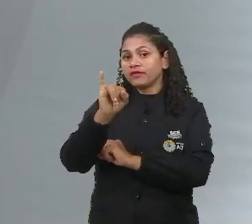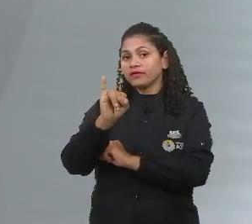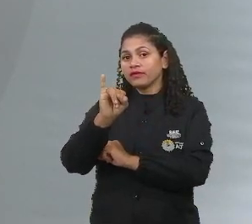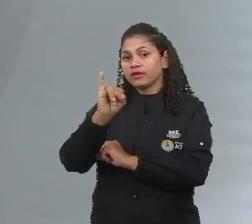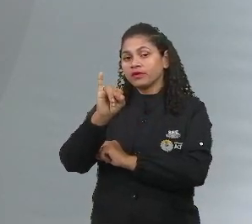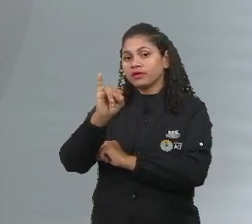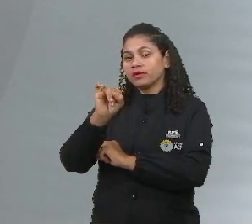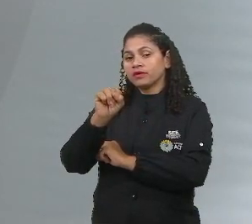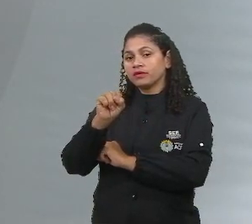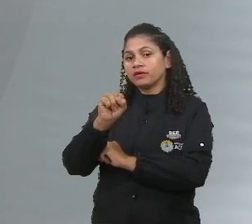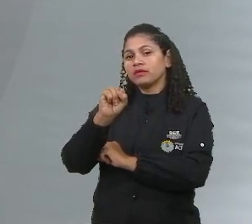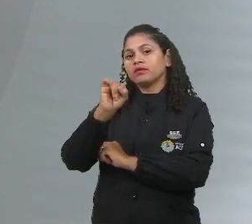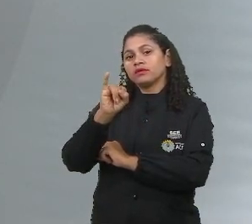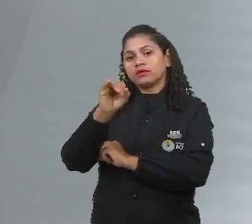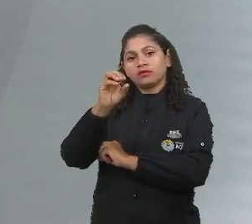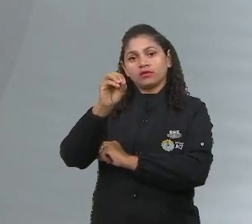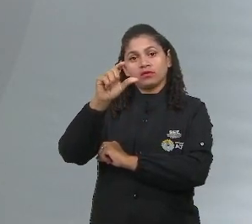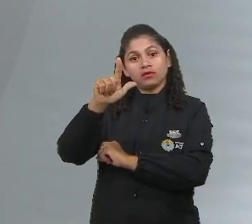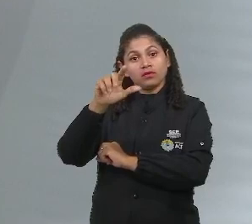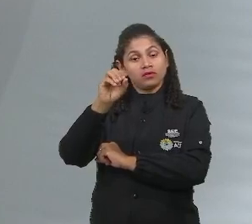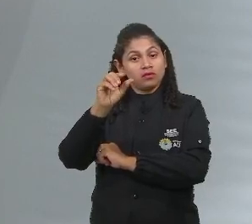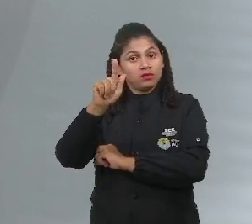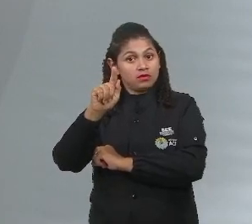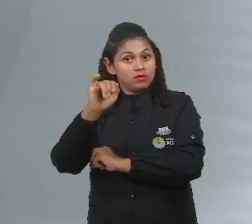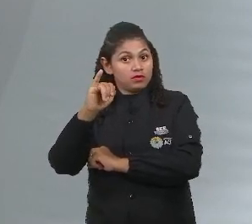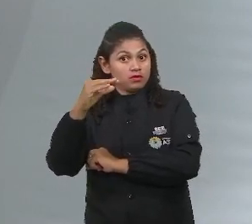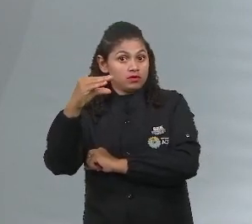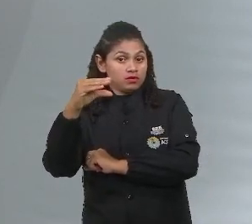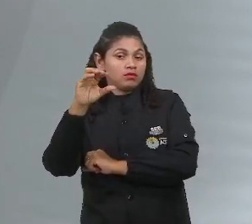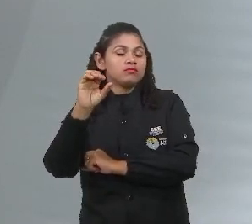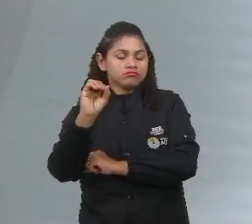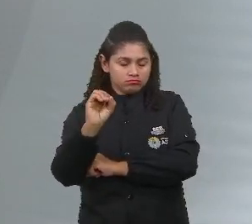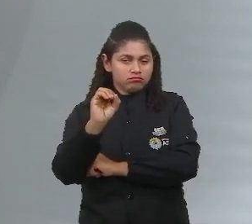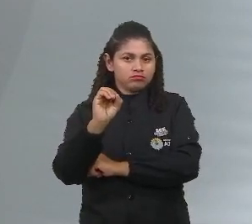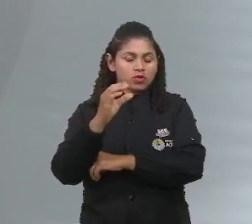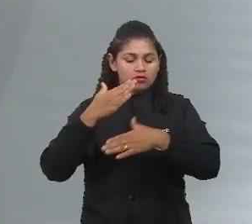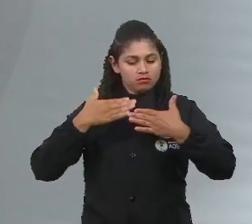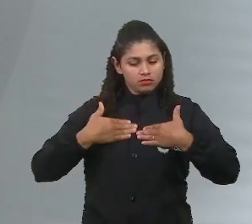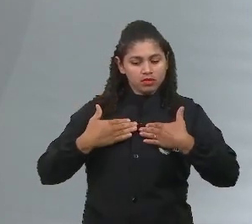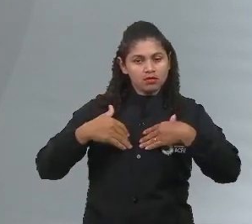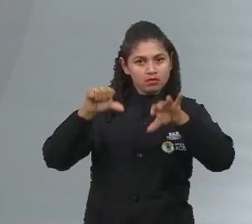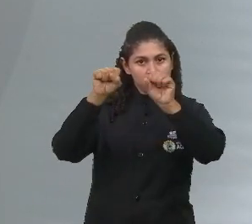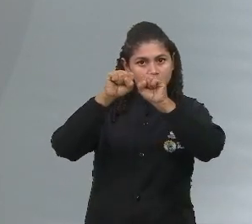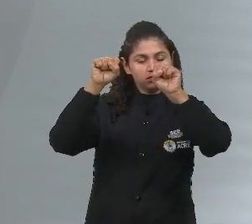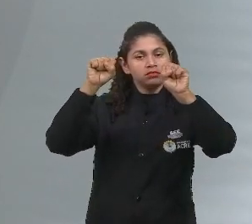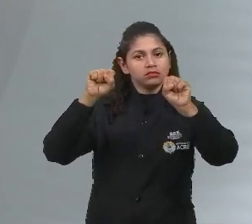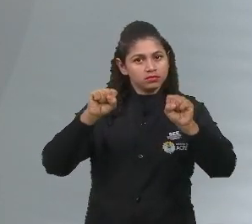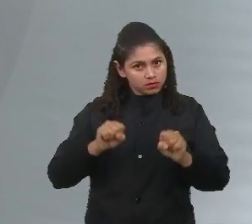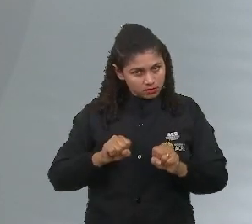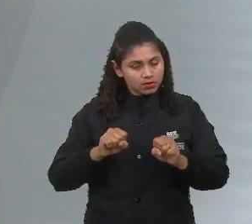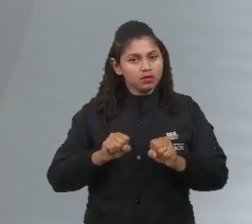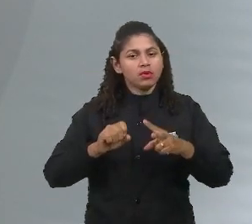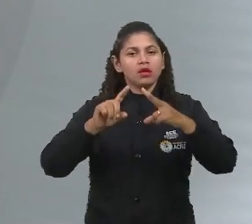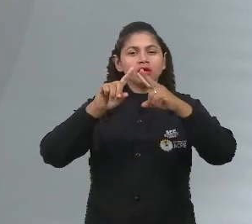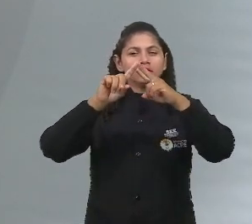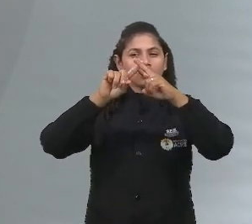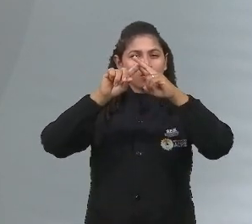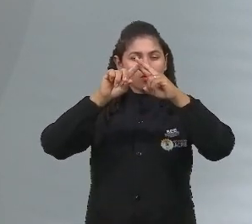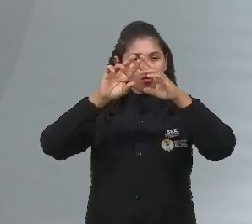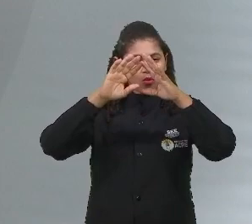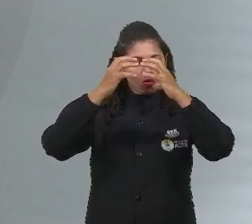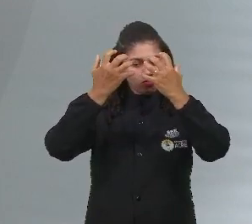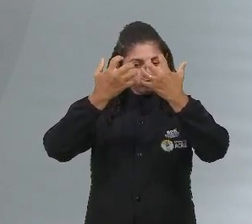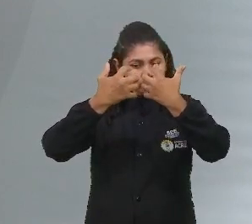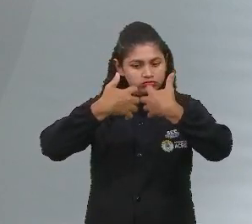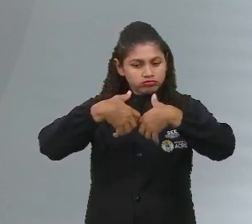que o corpo é um sistema. E o sistema, ele funciona. E funcionar significa ser funcional.